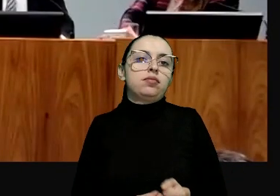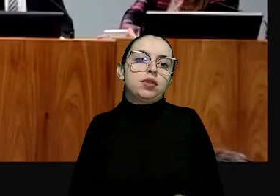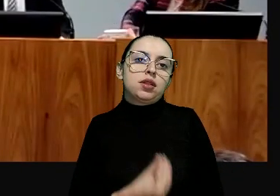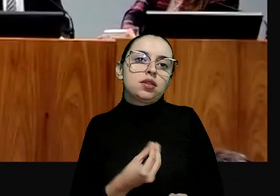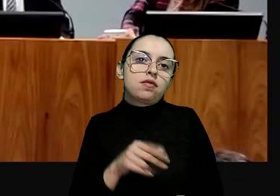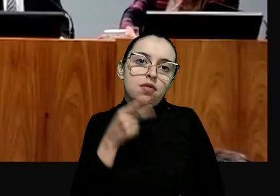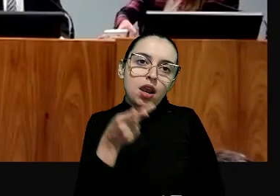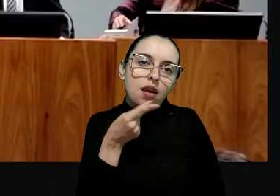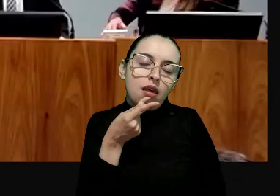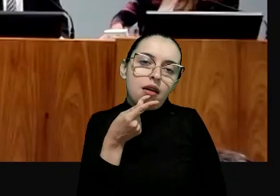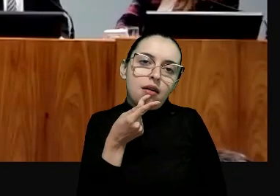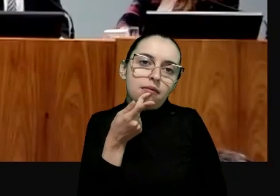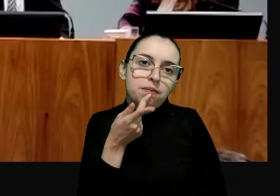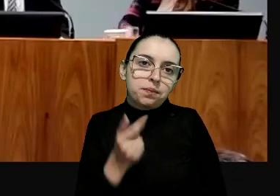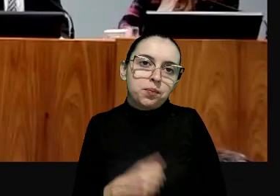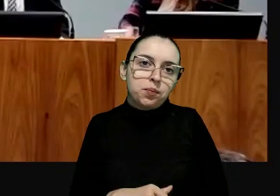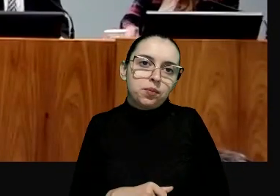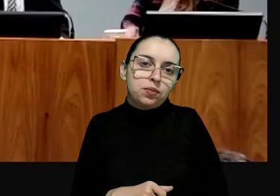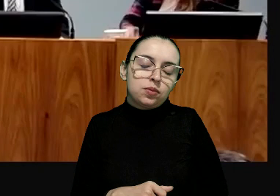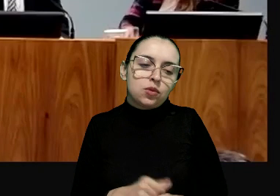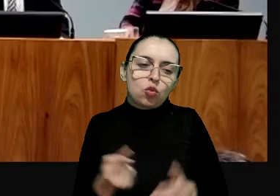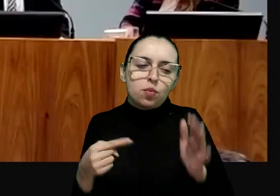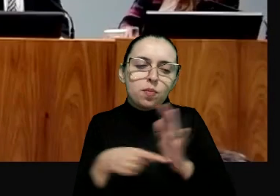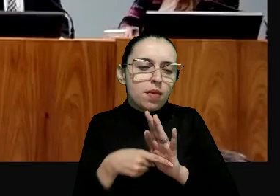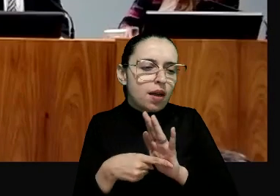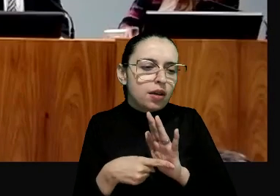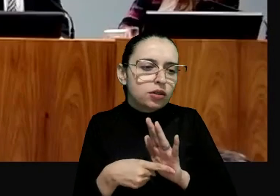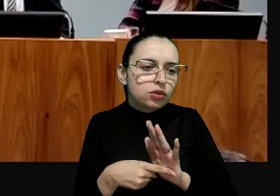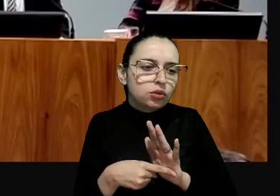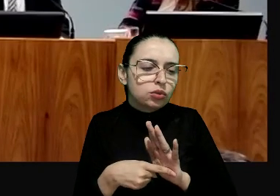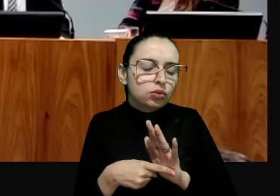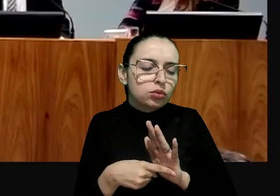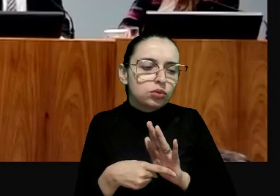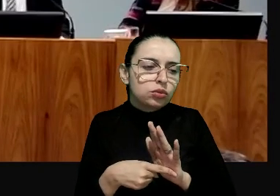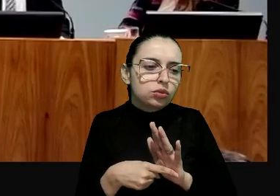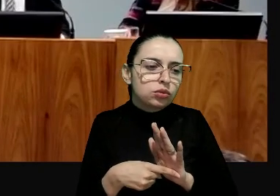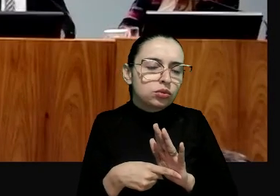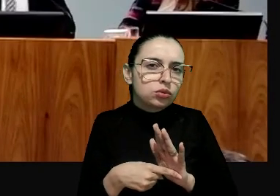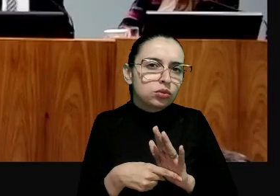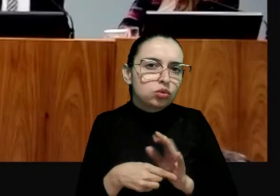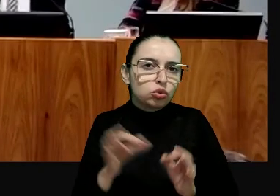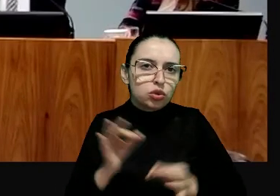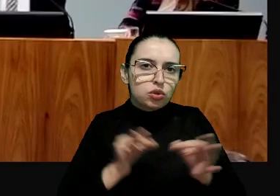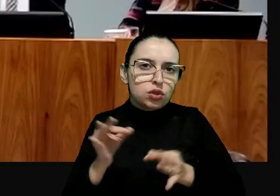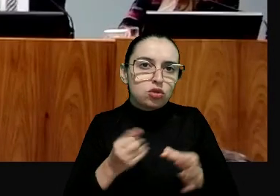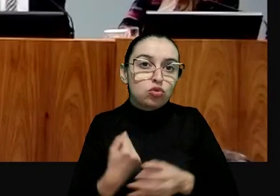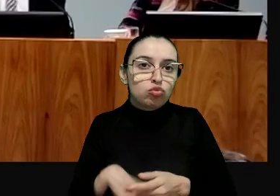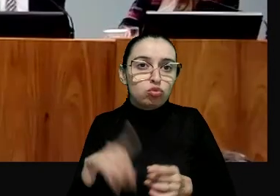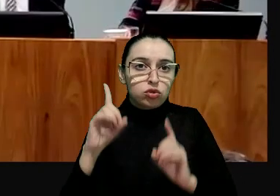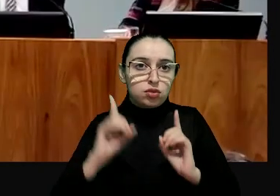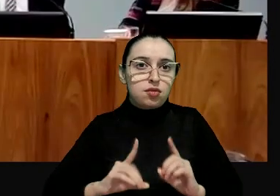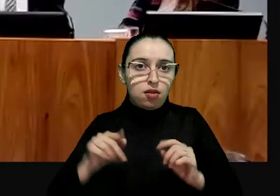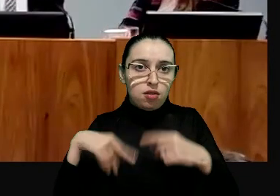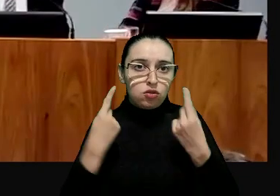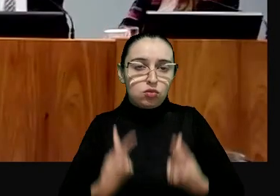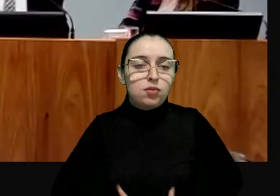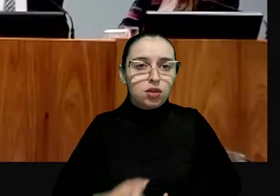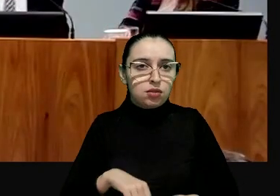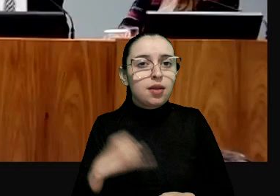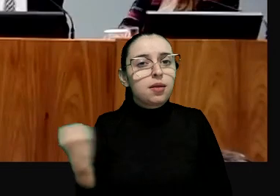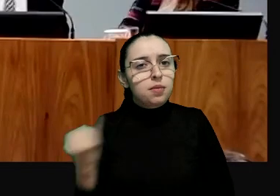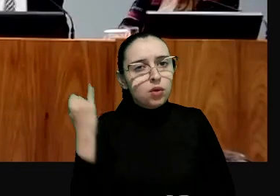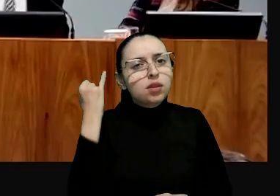e dizer que o pacto do Judiciário pelos direitos humanos é